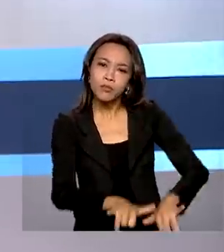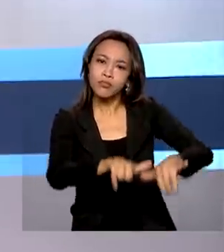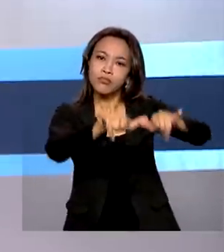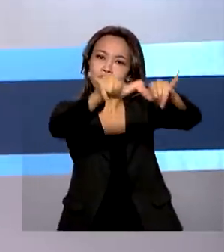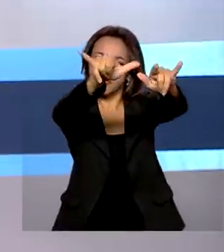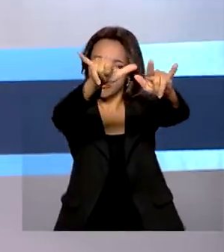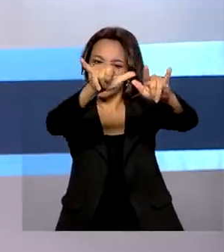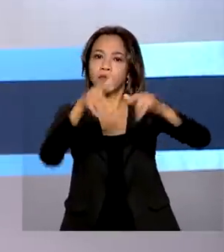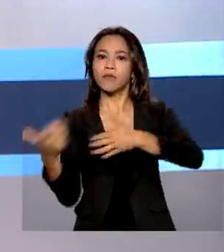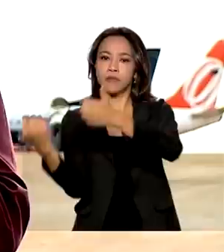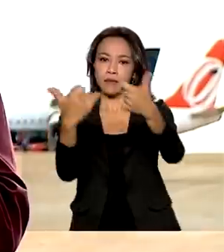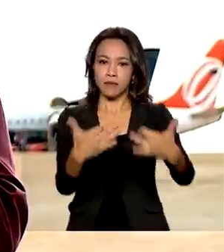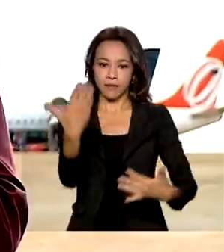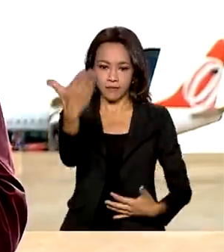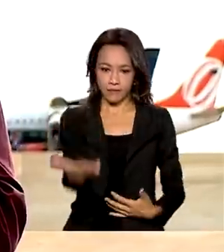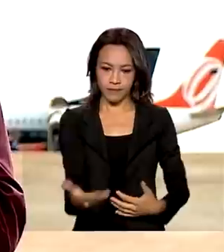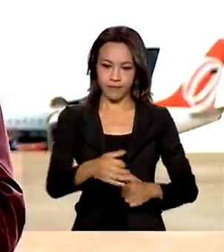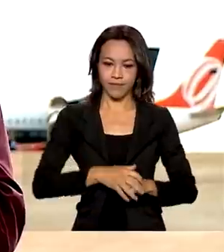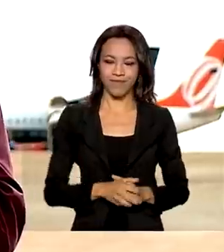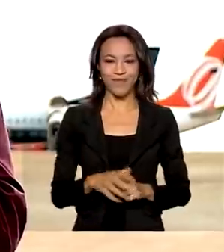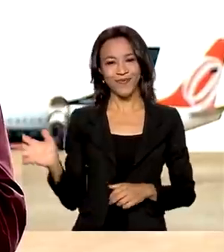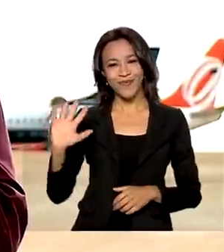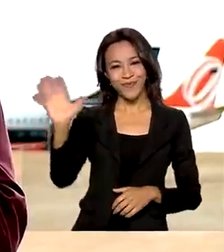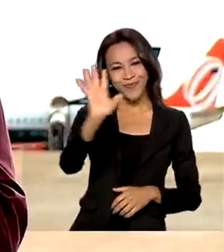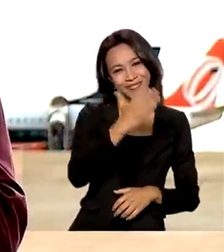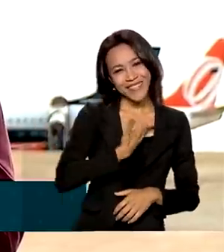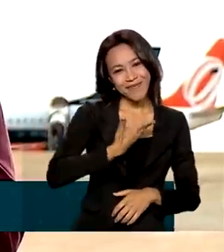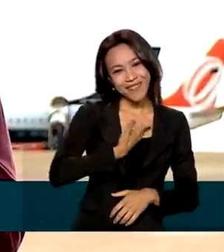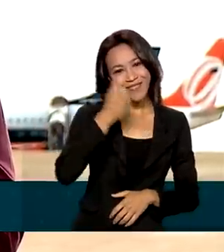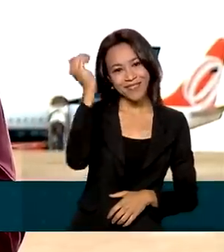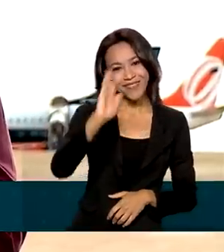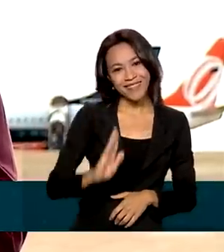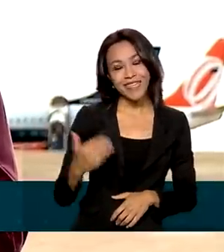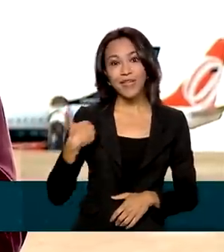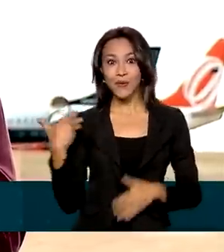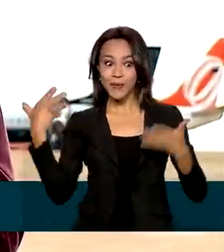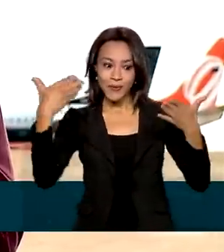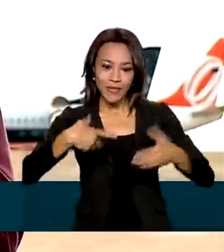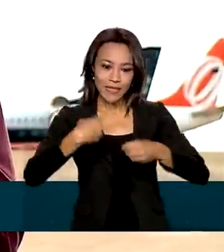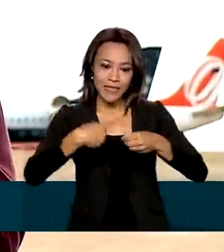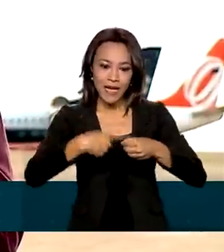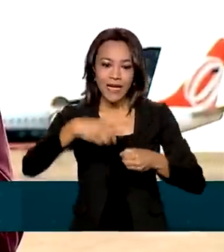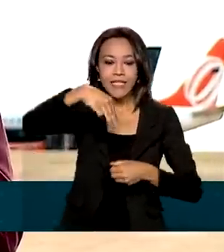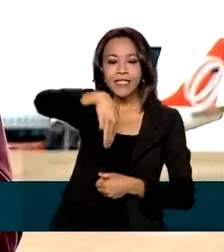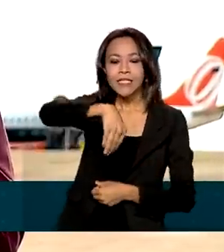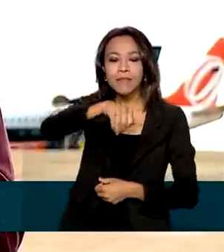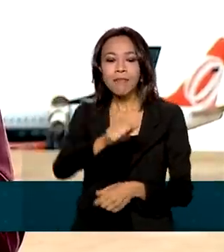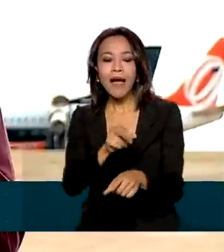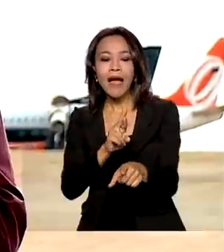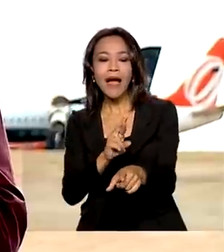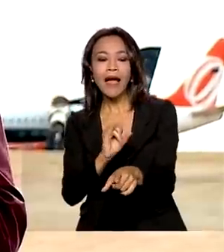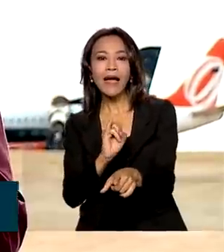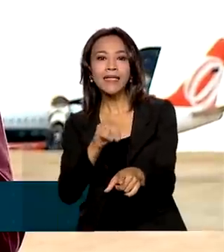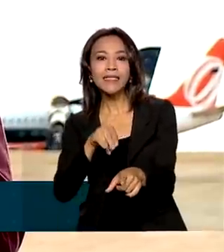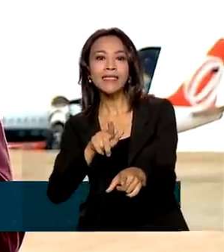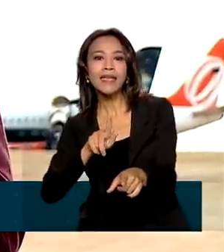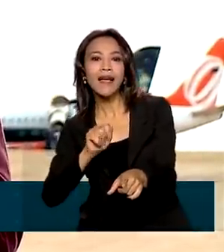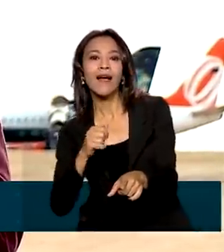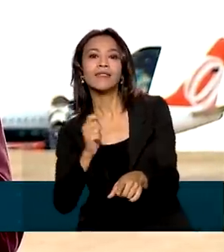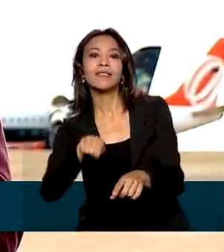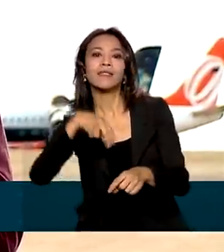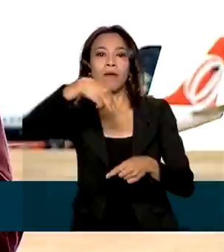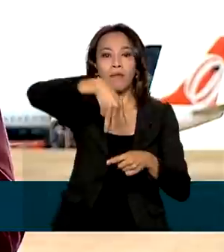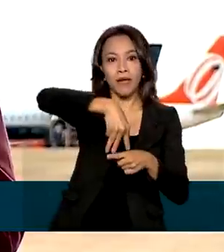Carlos Molinari. Olá, amigos do Brasil em Dia. Eu estou na cidade de Maringá, norte do Paraná, de 437